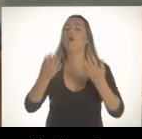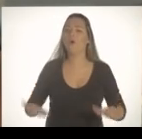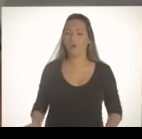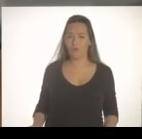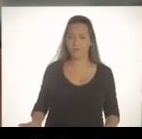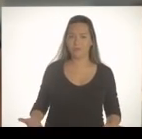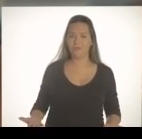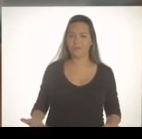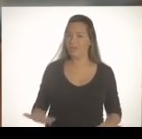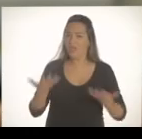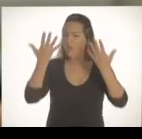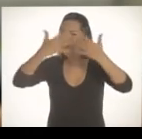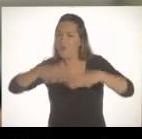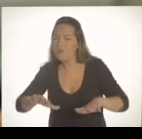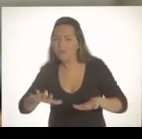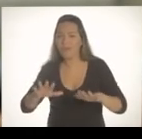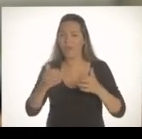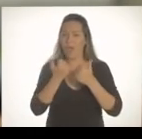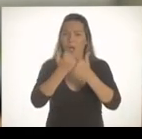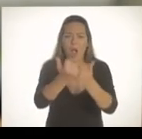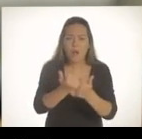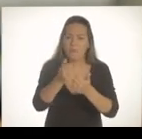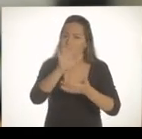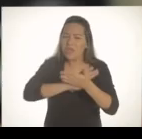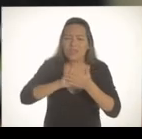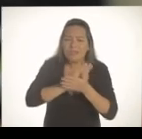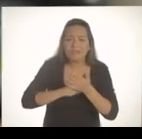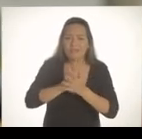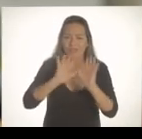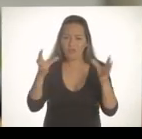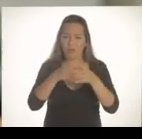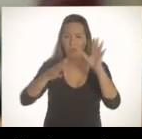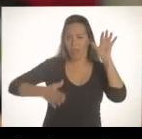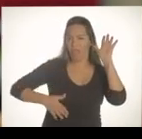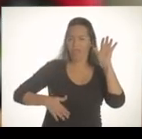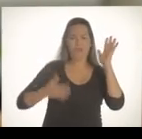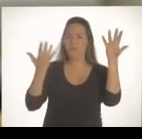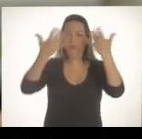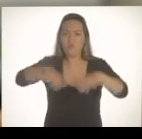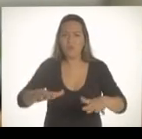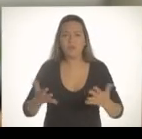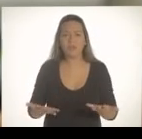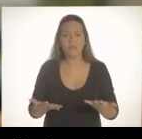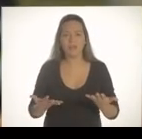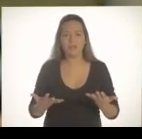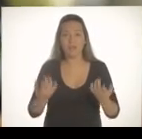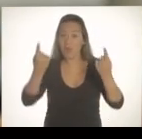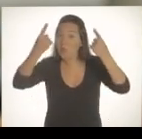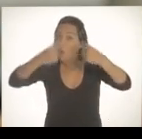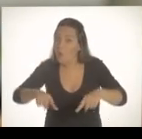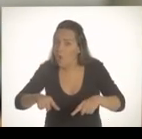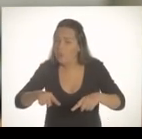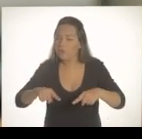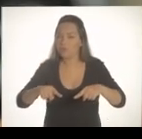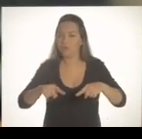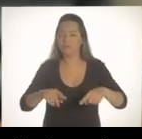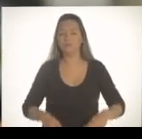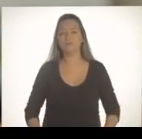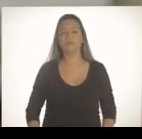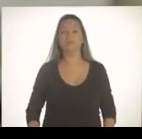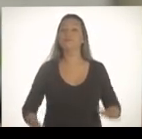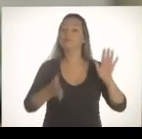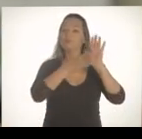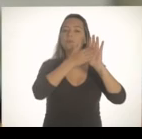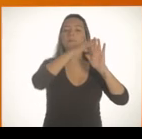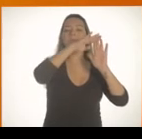está sendo eleito com o apoio do crime. Eu não quero apoio de nenhum grupo criminoso, seja do tráfico, seja da milícia, seja de onde for. Eu quero